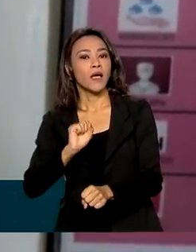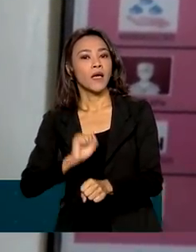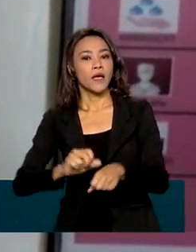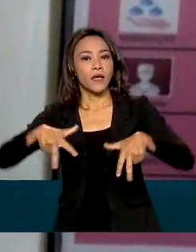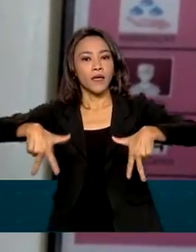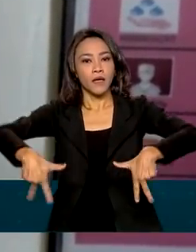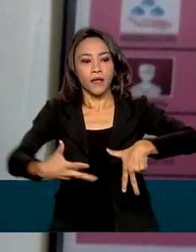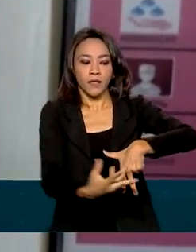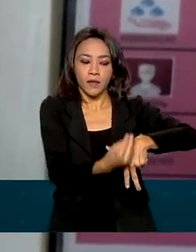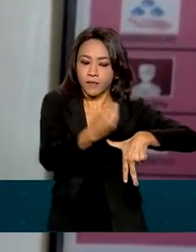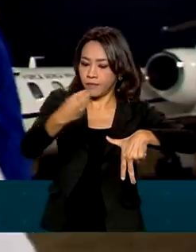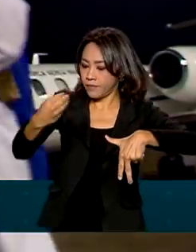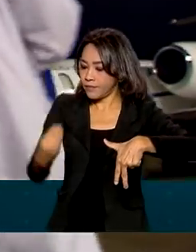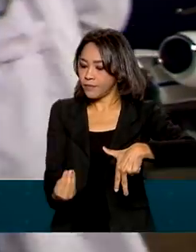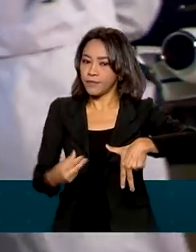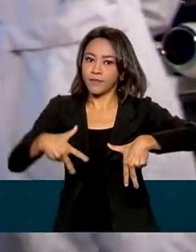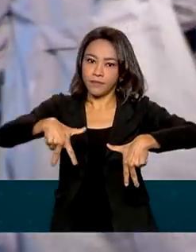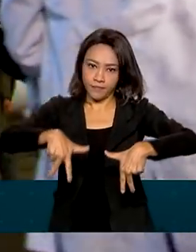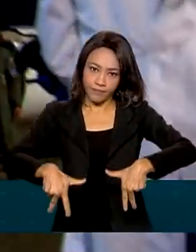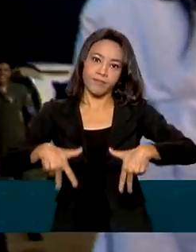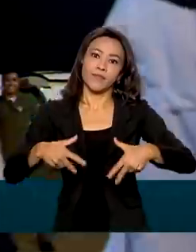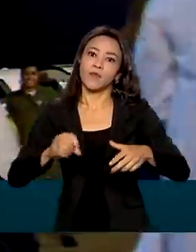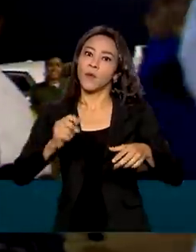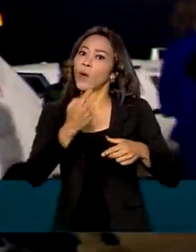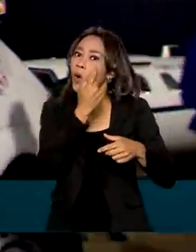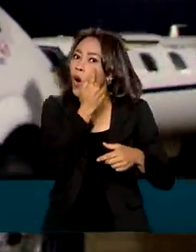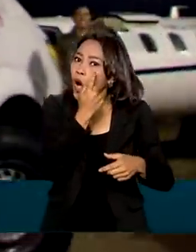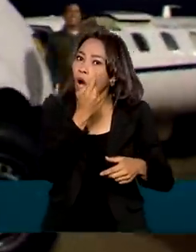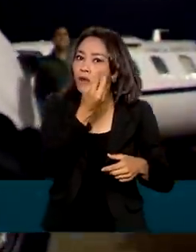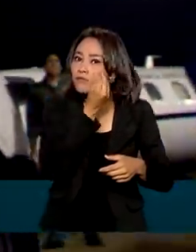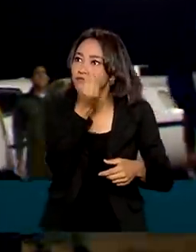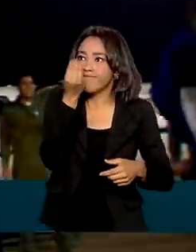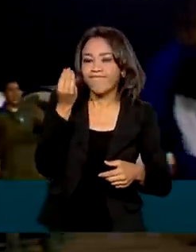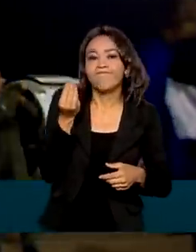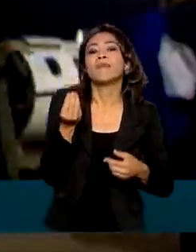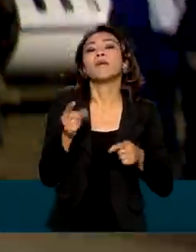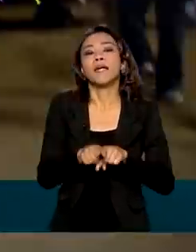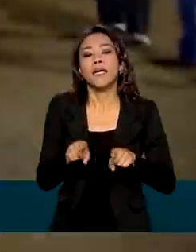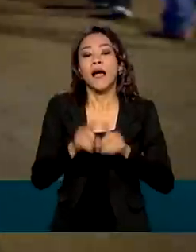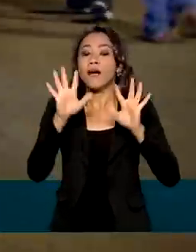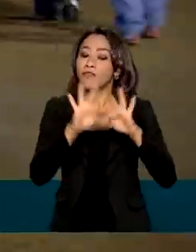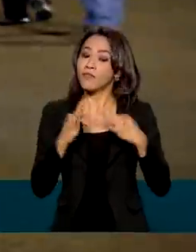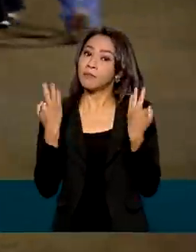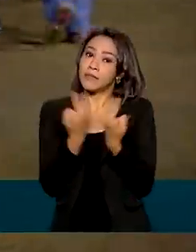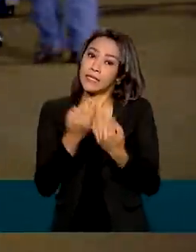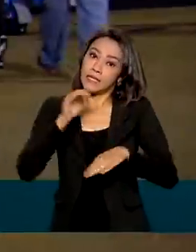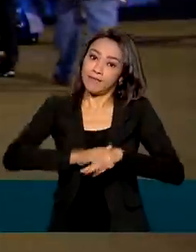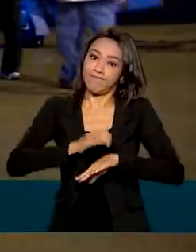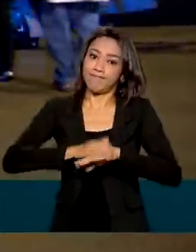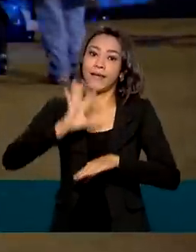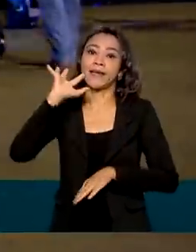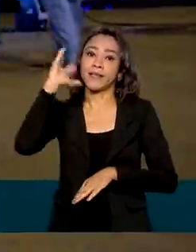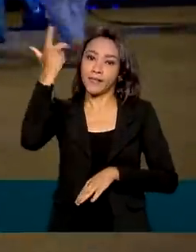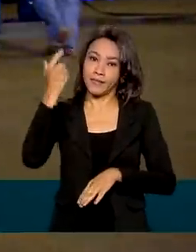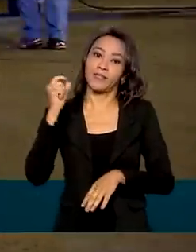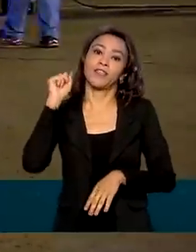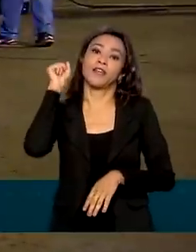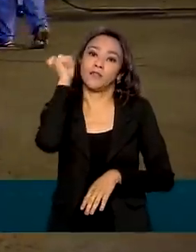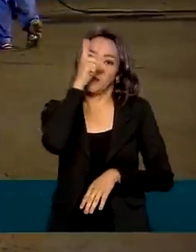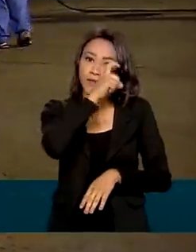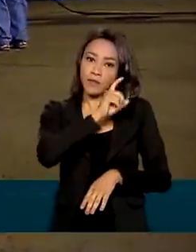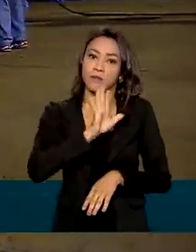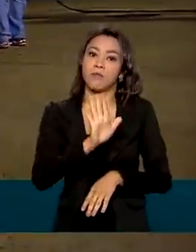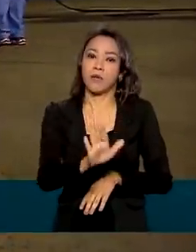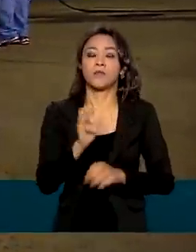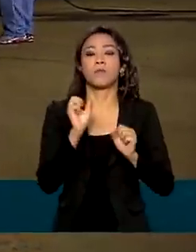órgão ou de córnea no Brasil. E nessa hora, a família tem a palavra final. Uma decisão sempre difícil, mas